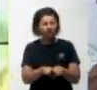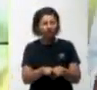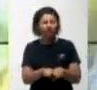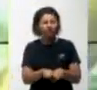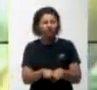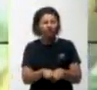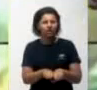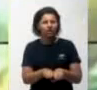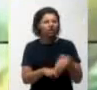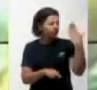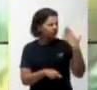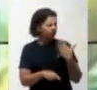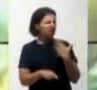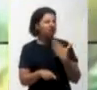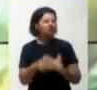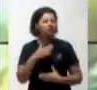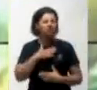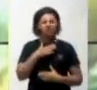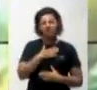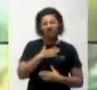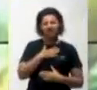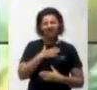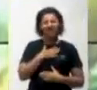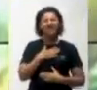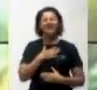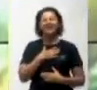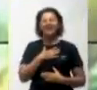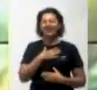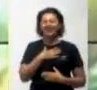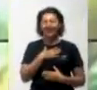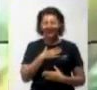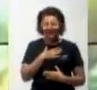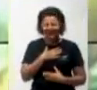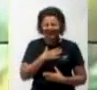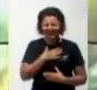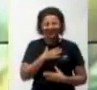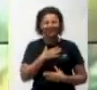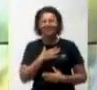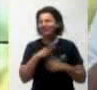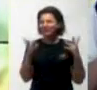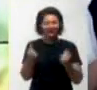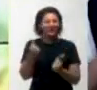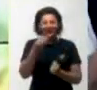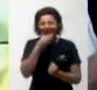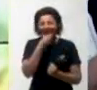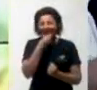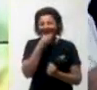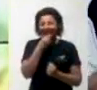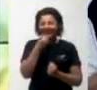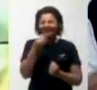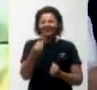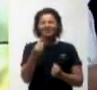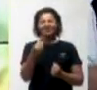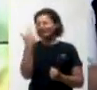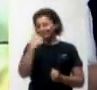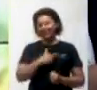diante de mim ela acha todo homem feio, eu já achei meio exagerado, porque ele também não era, é um homem bem arrumado,